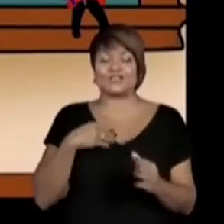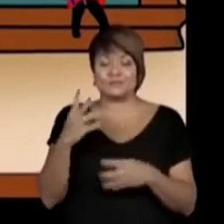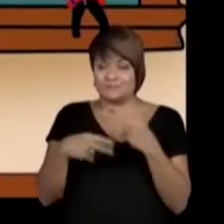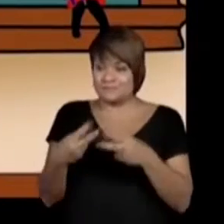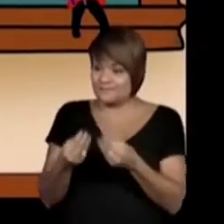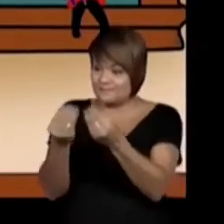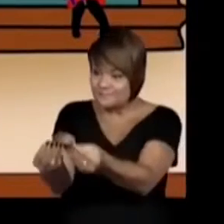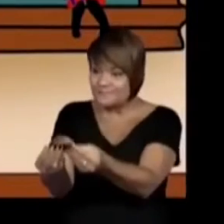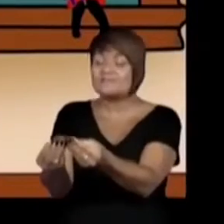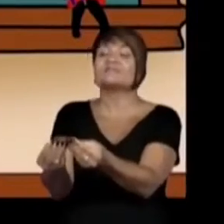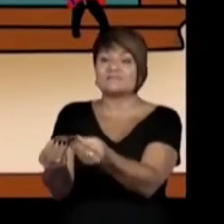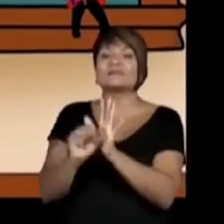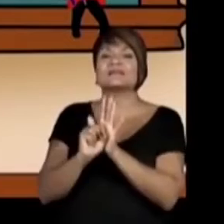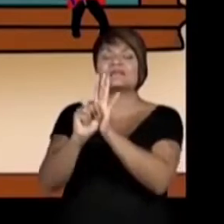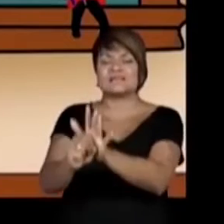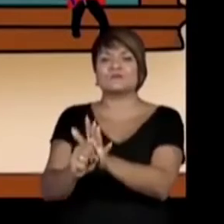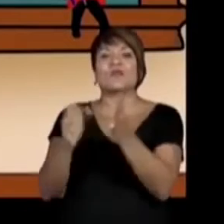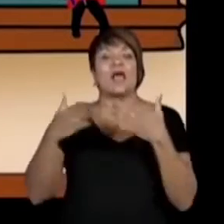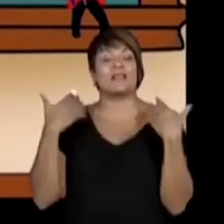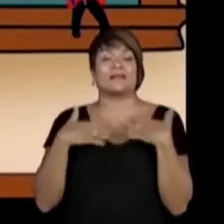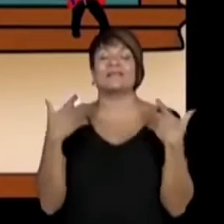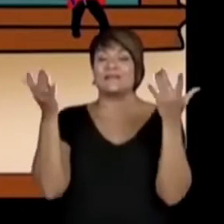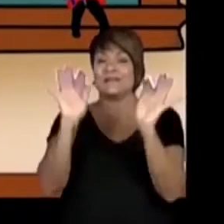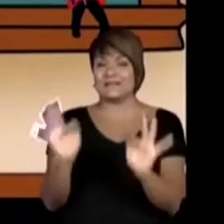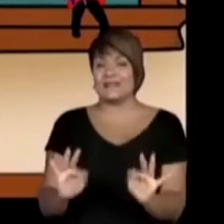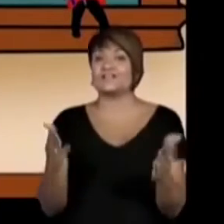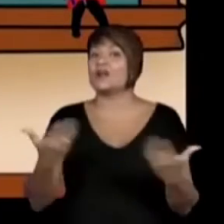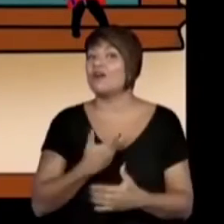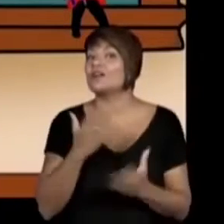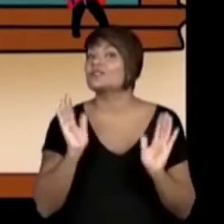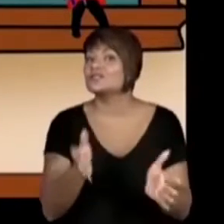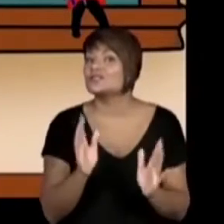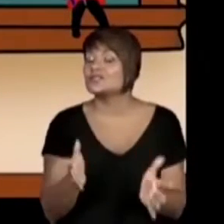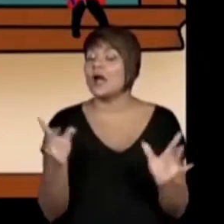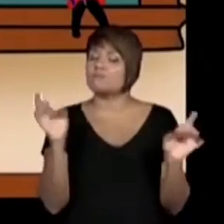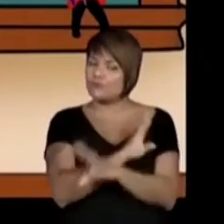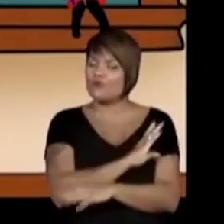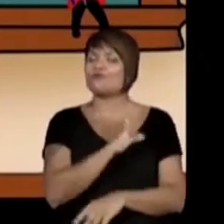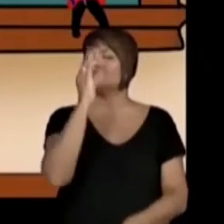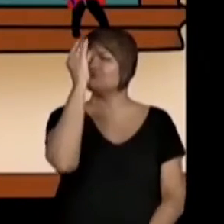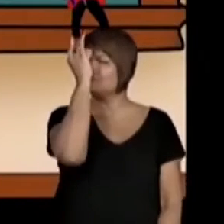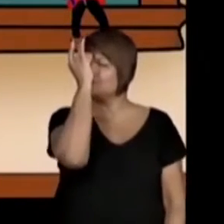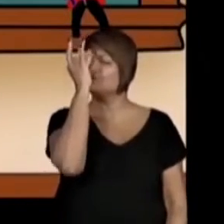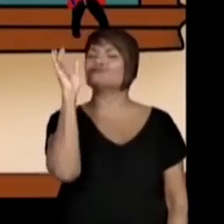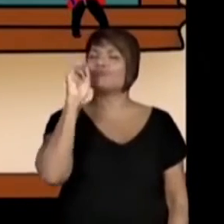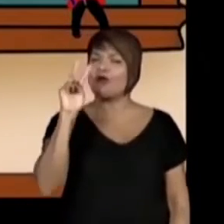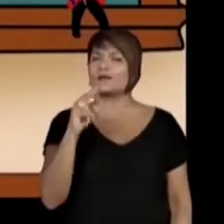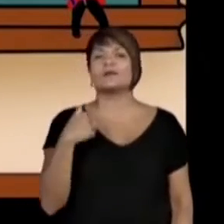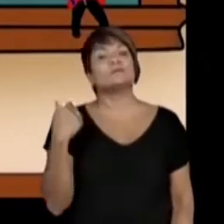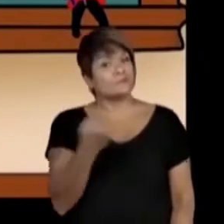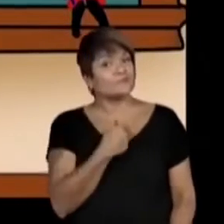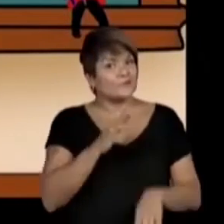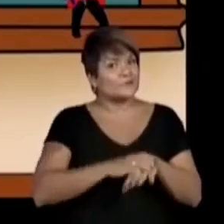felicidade. Agora que já conhecemos a história, vamos fazer a nossa própria Abayomi?